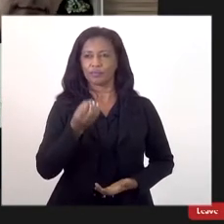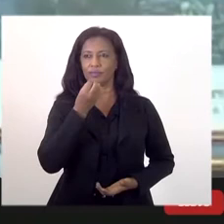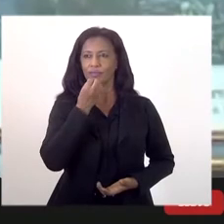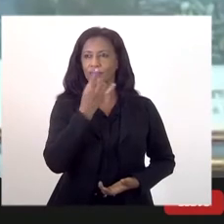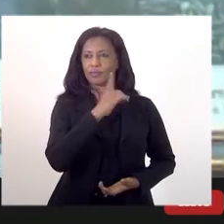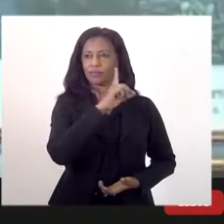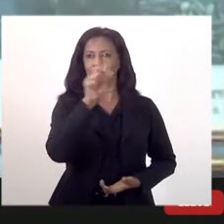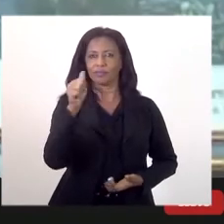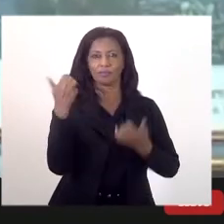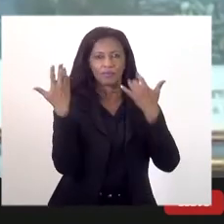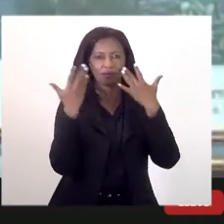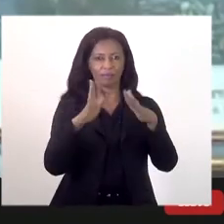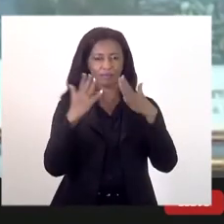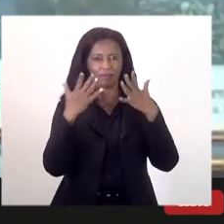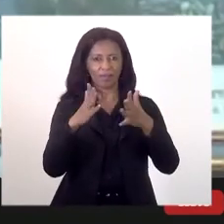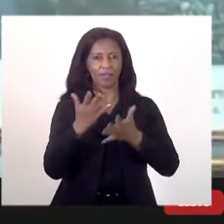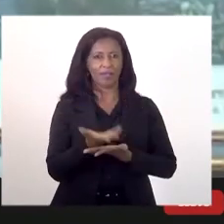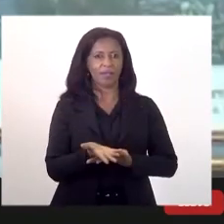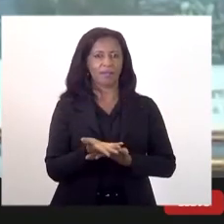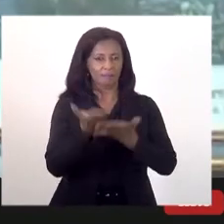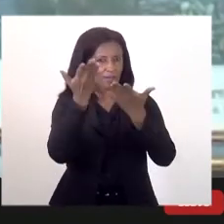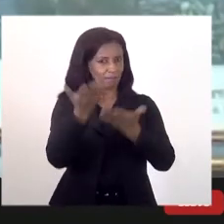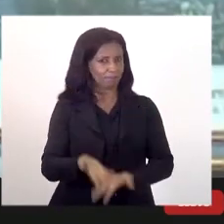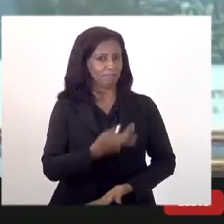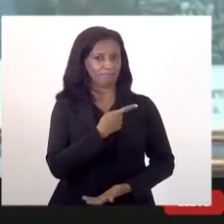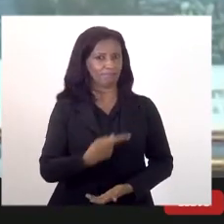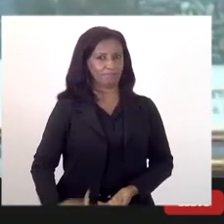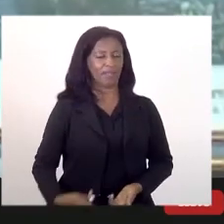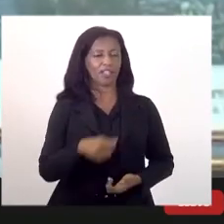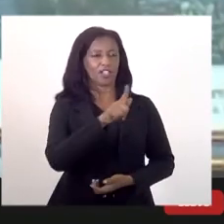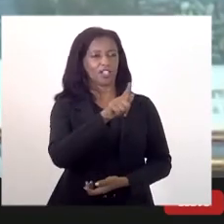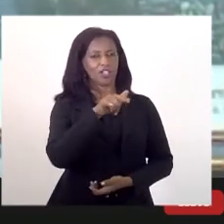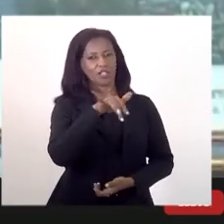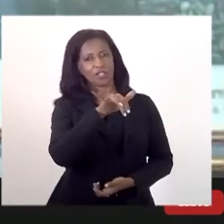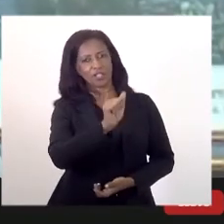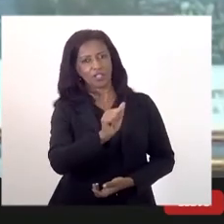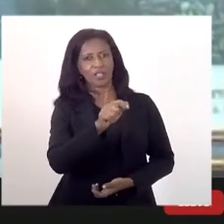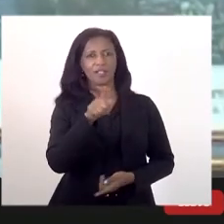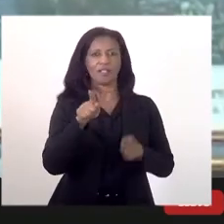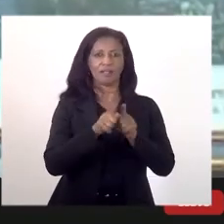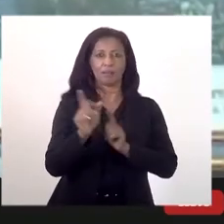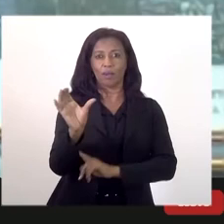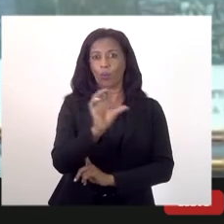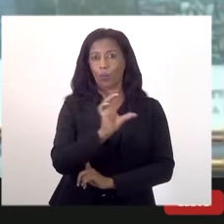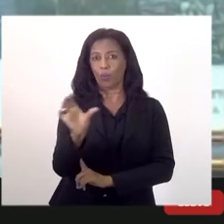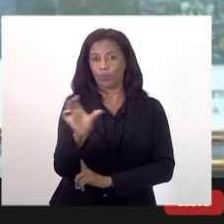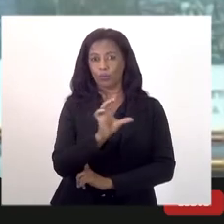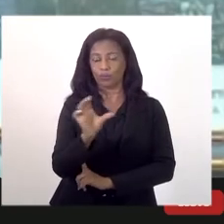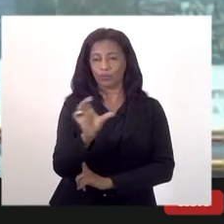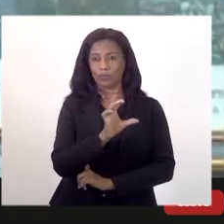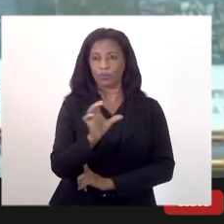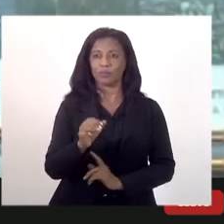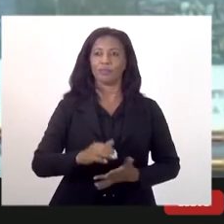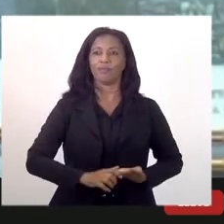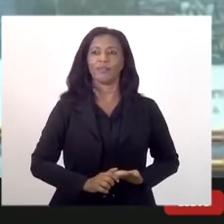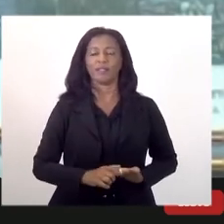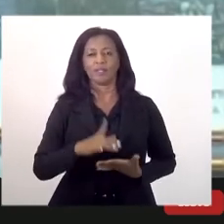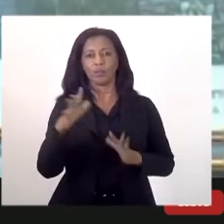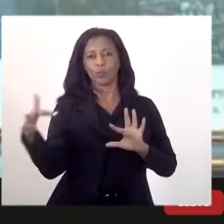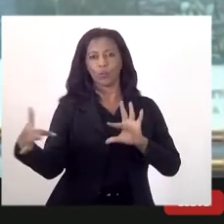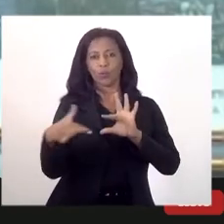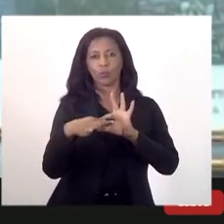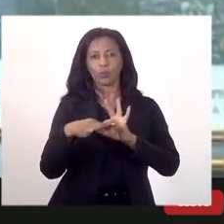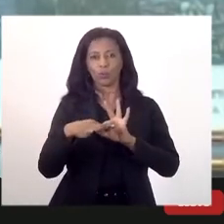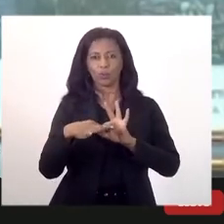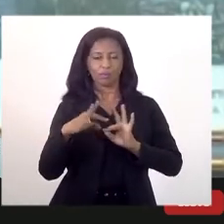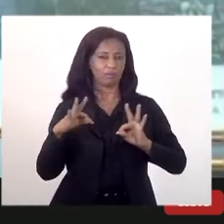Parabéns, mais uma vez, pela condição maravilhosa, parabenizar a Giza pela sua coordenação que nos liga a todos, sempre